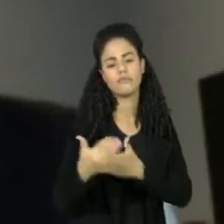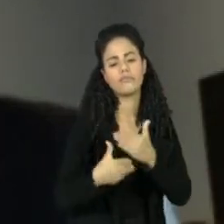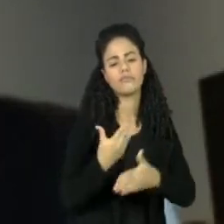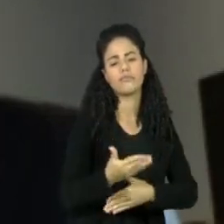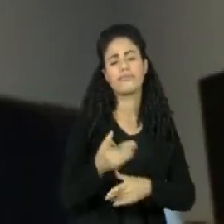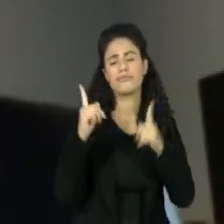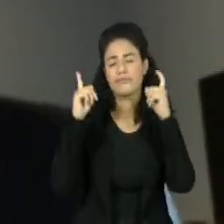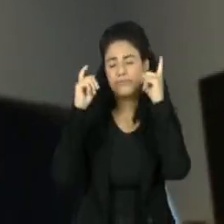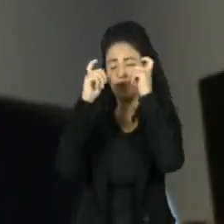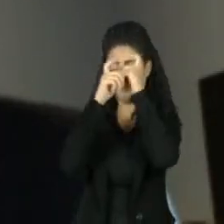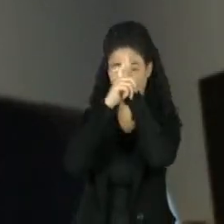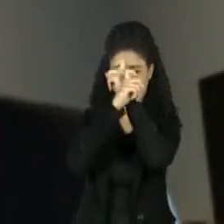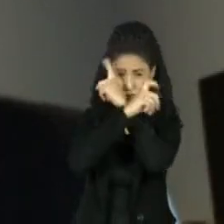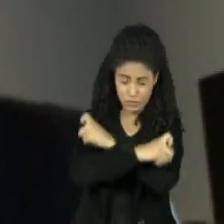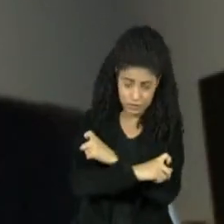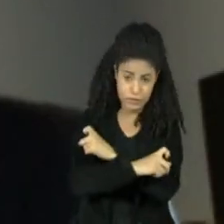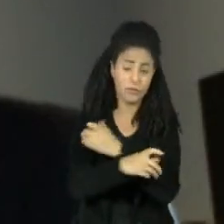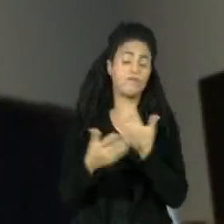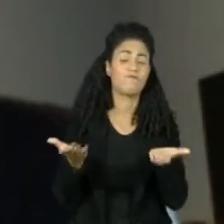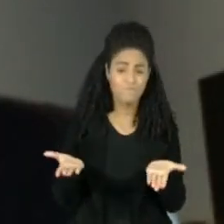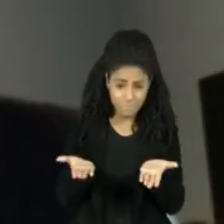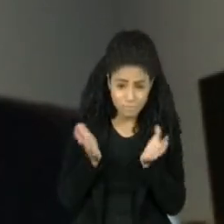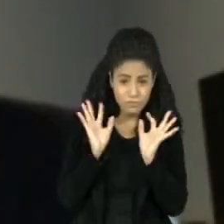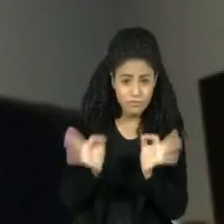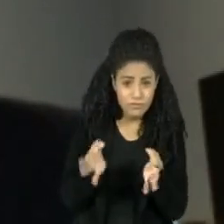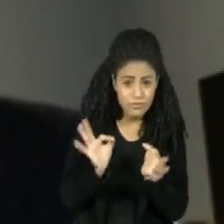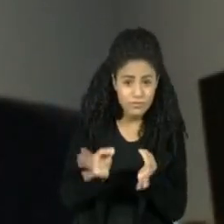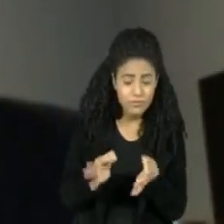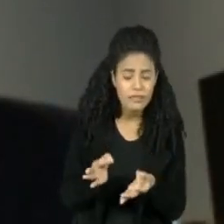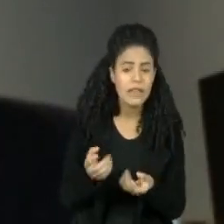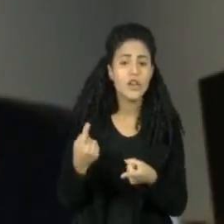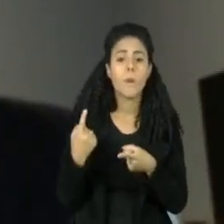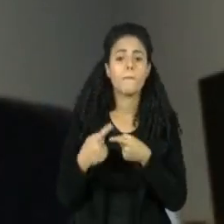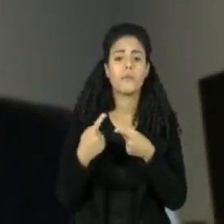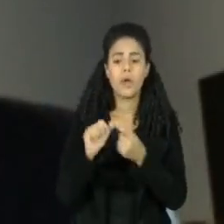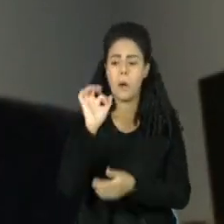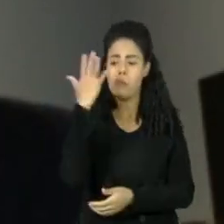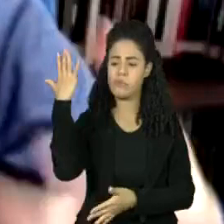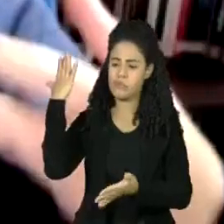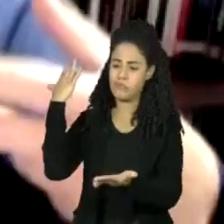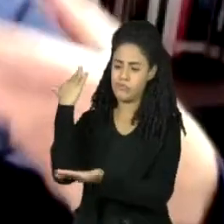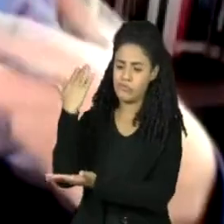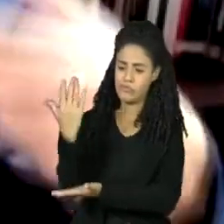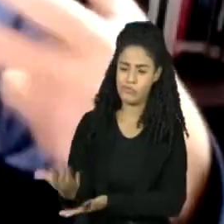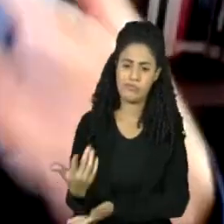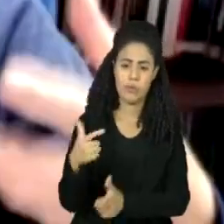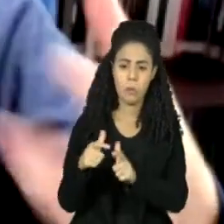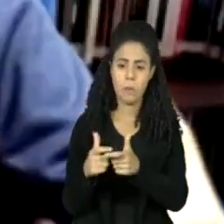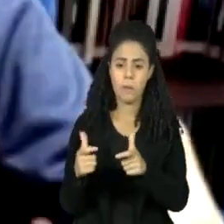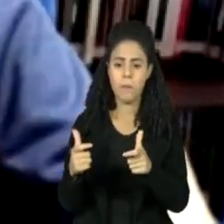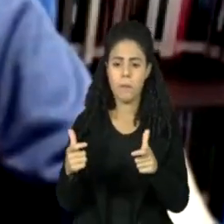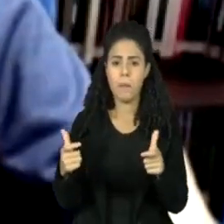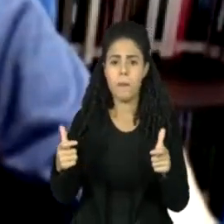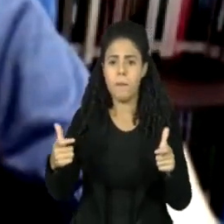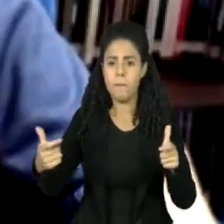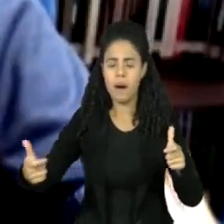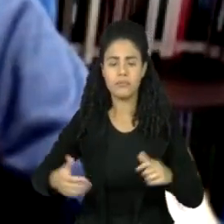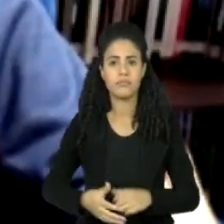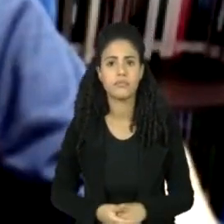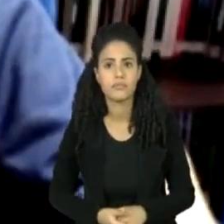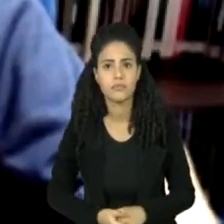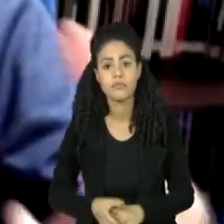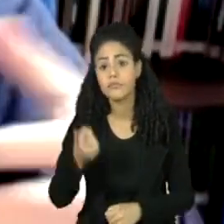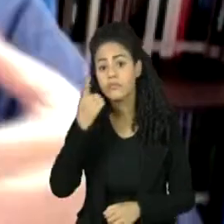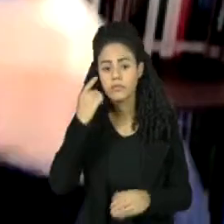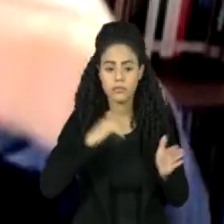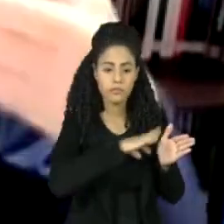crítico, porque realmente o desmatamento tende a aquecer. O potencial dos produtos da biodiversidade